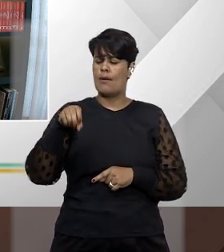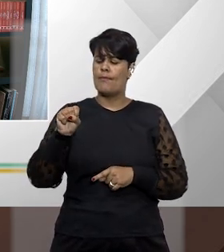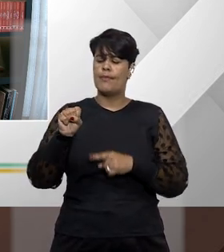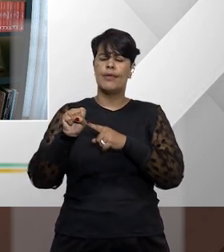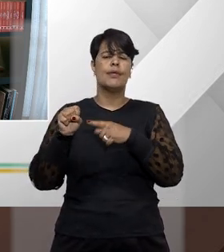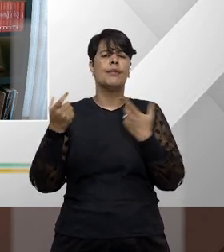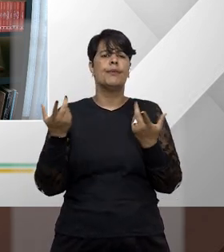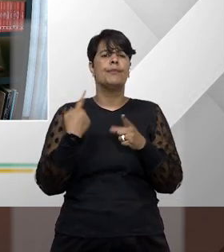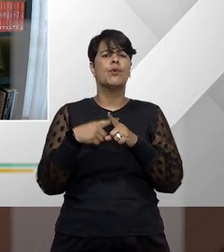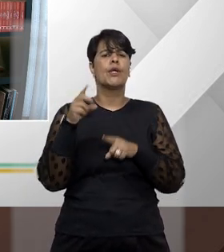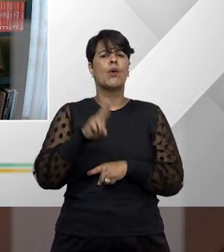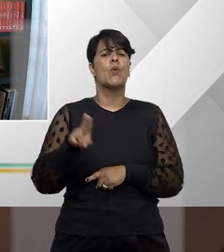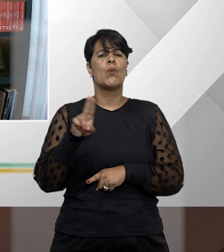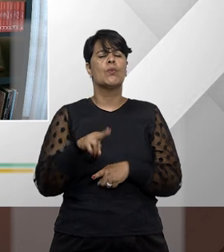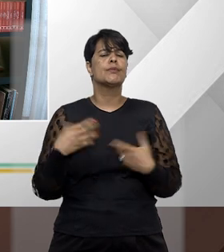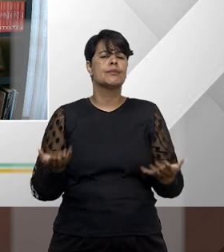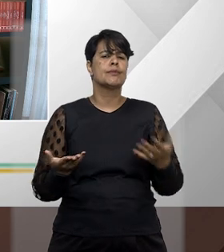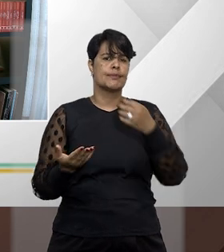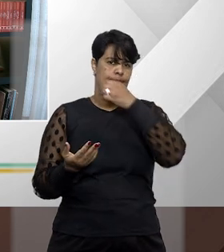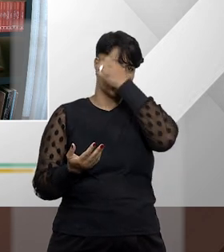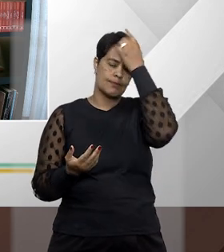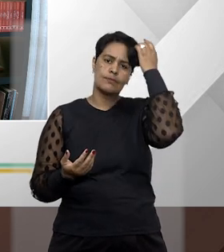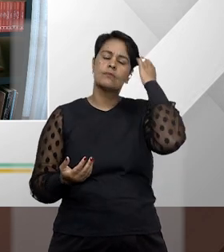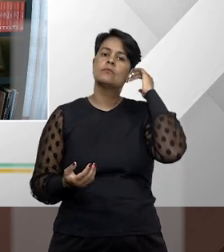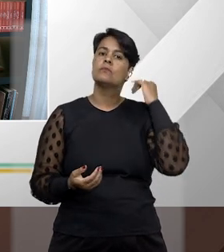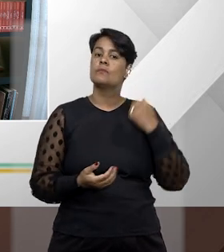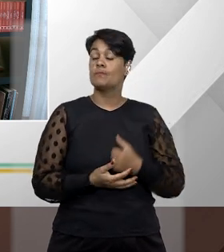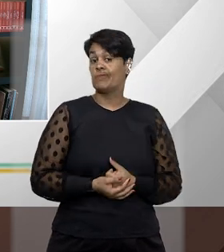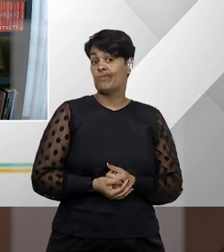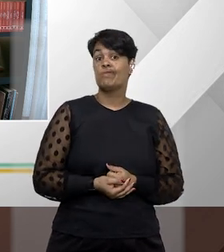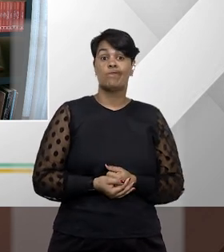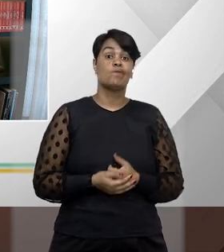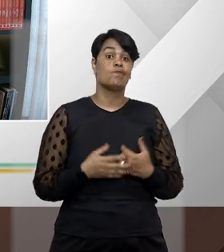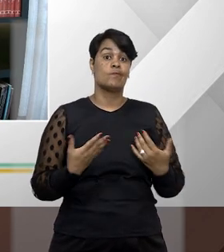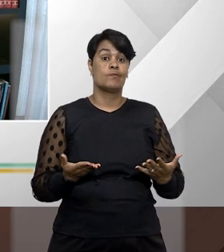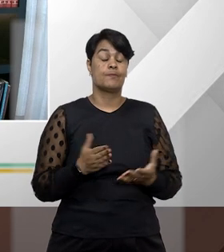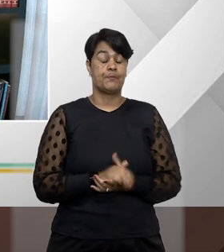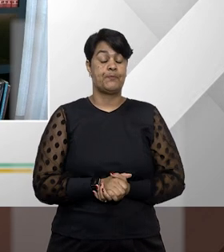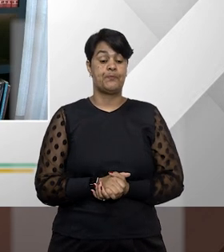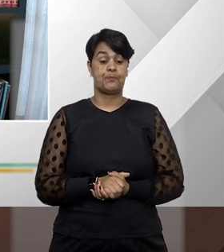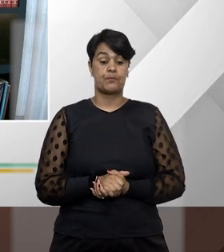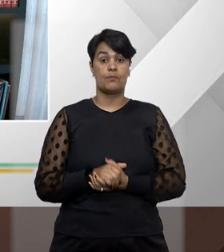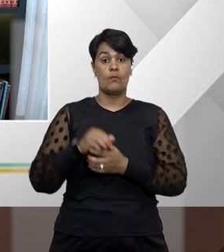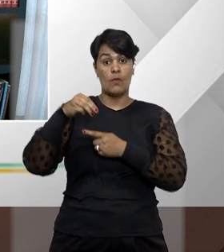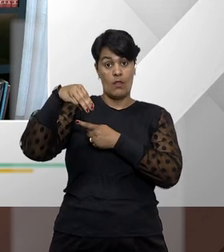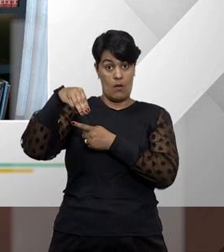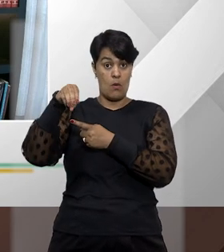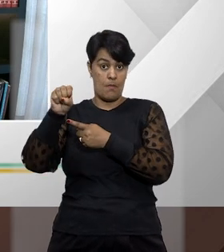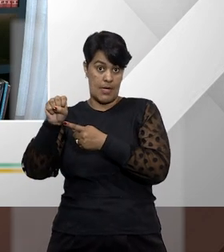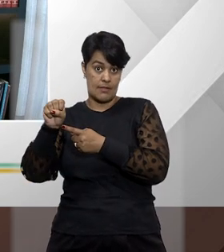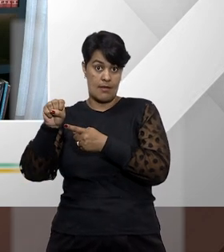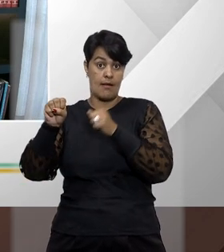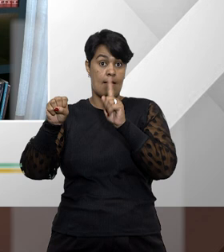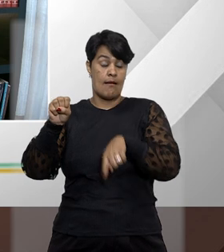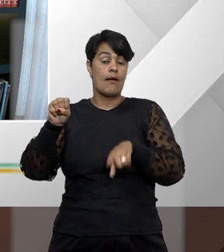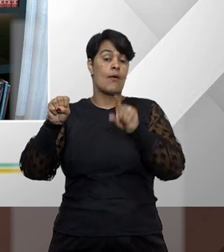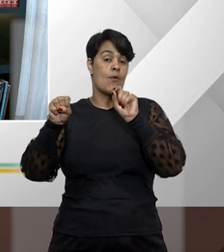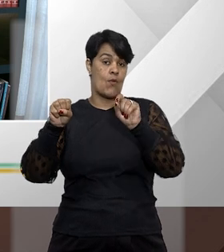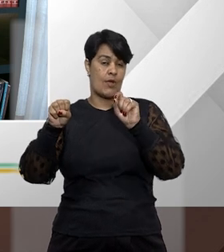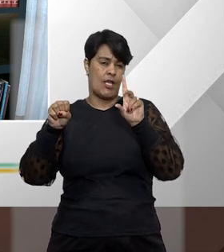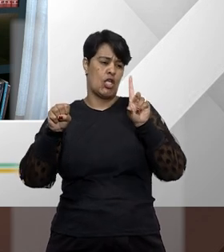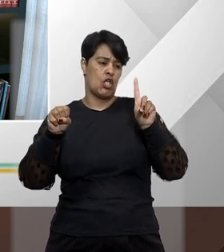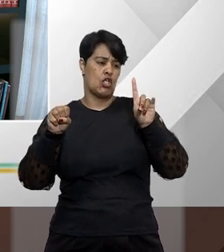de Segurança, além dessa tutela aí? Bem, em resumo, o Mandado de Segurança, como o professor